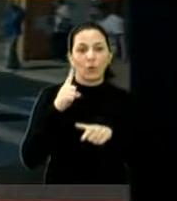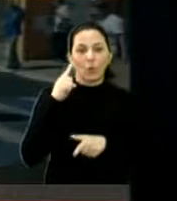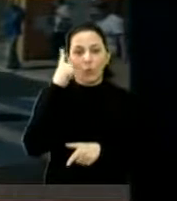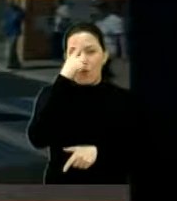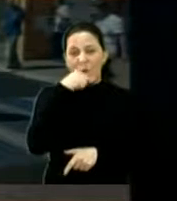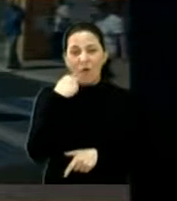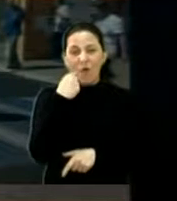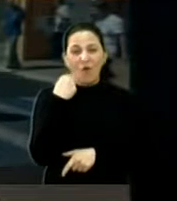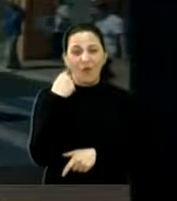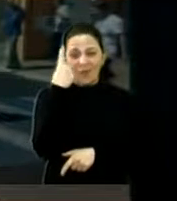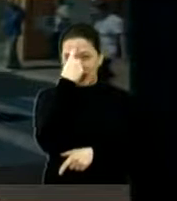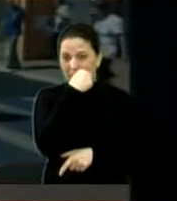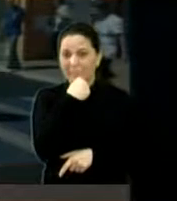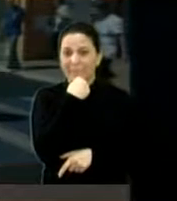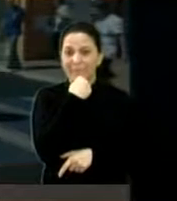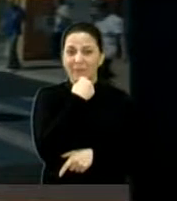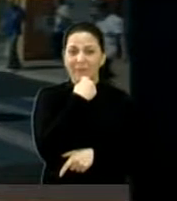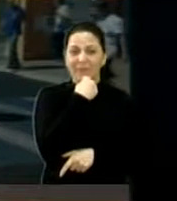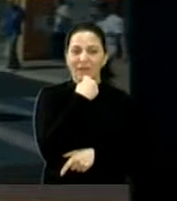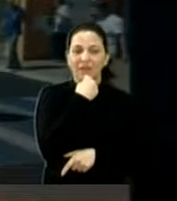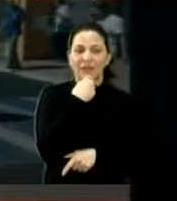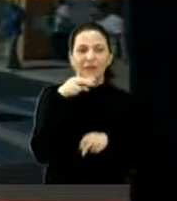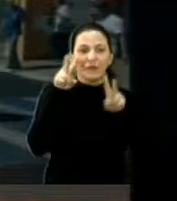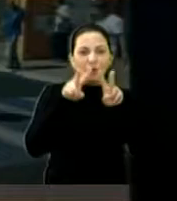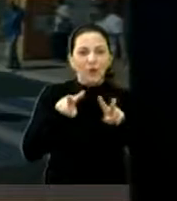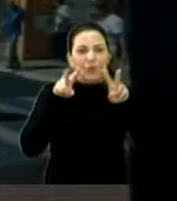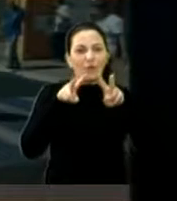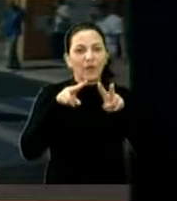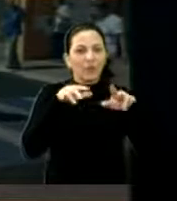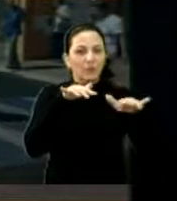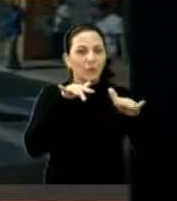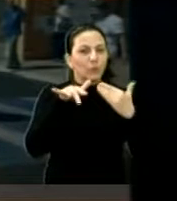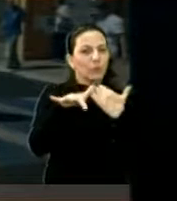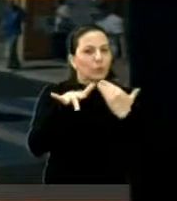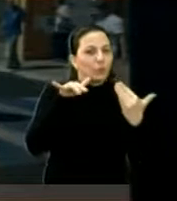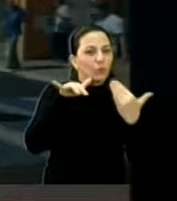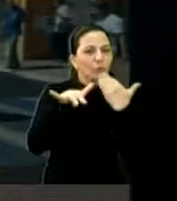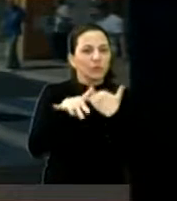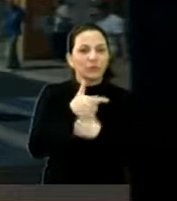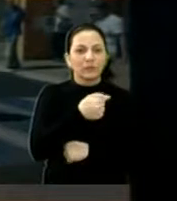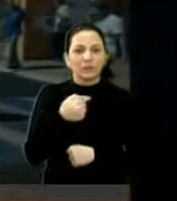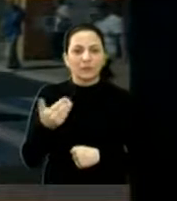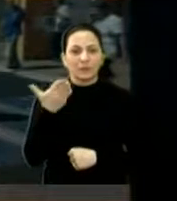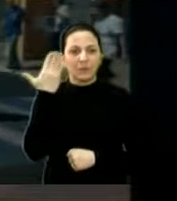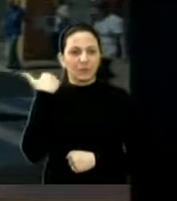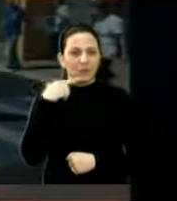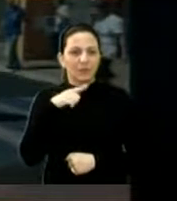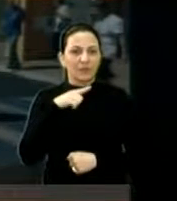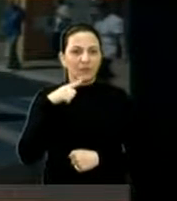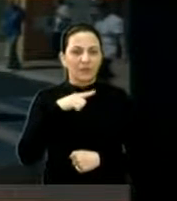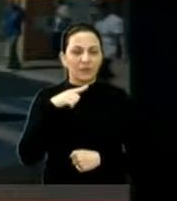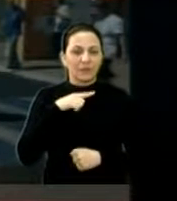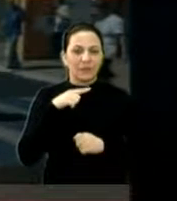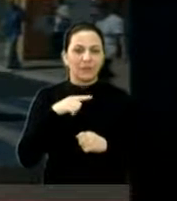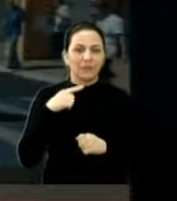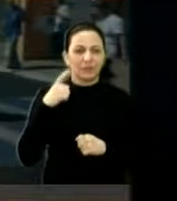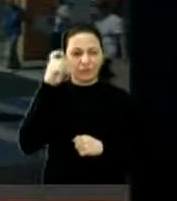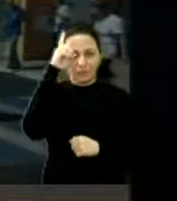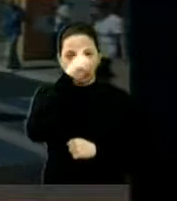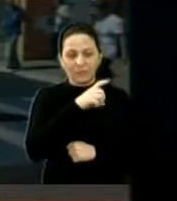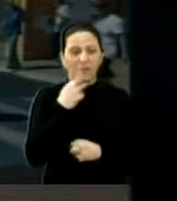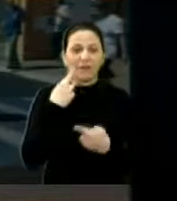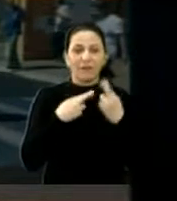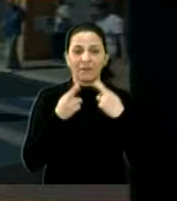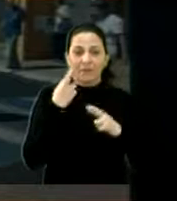vendo o trânsito ali a semana passada, é um trânsito muito tento, e tinha muita